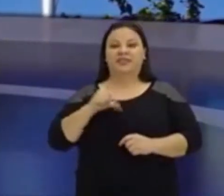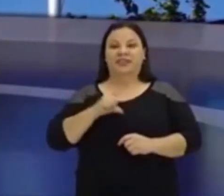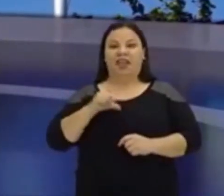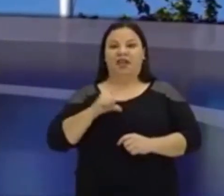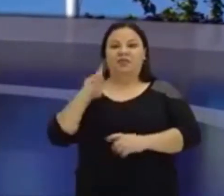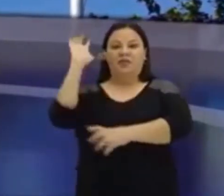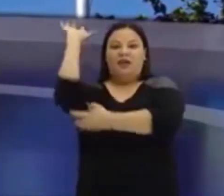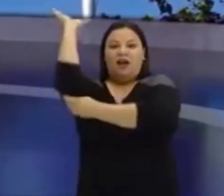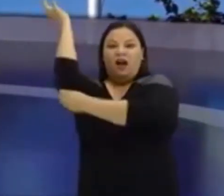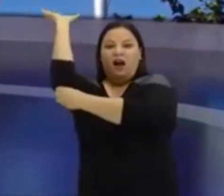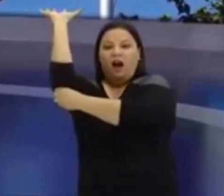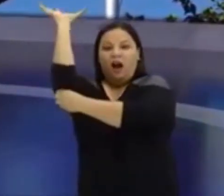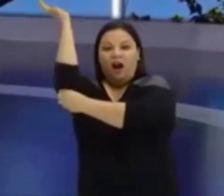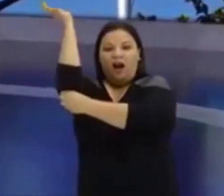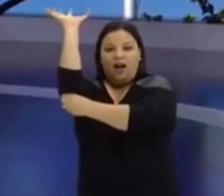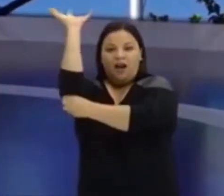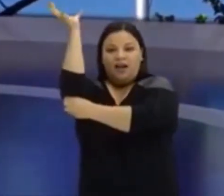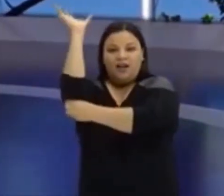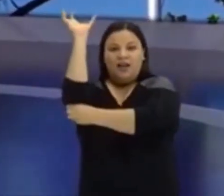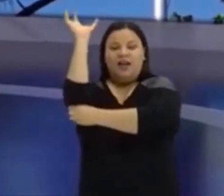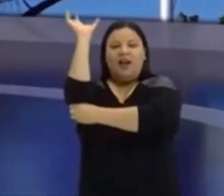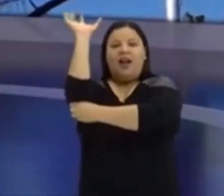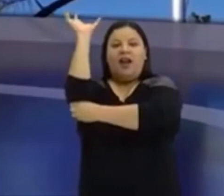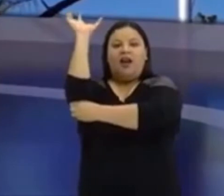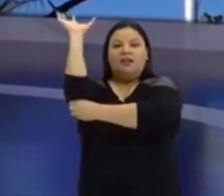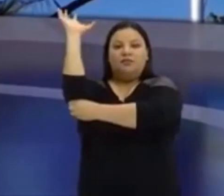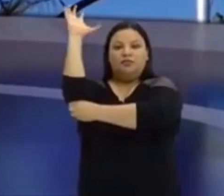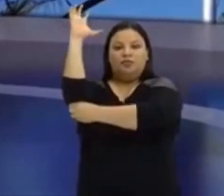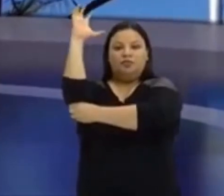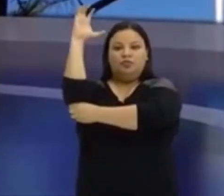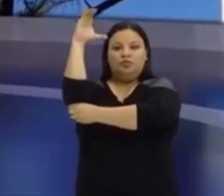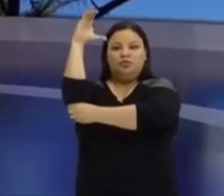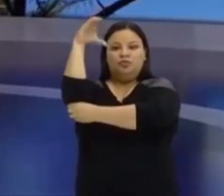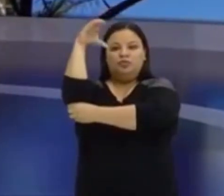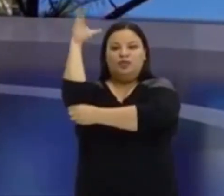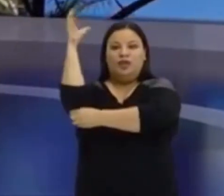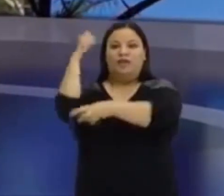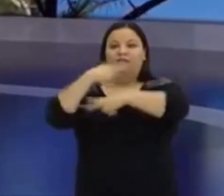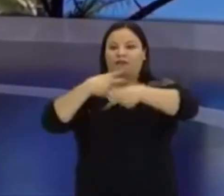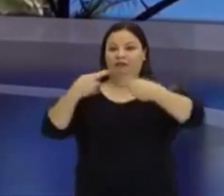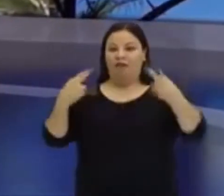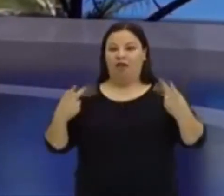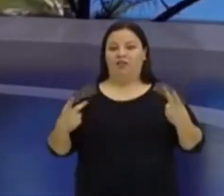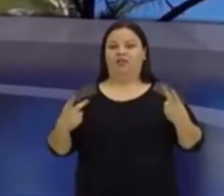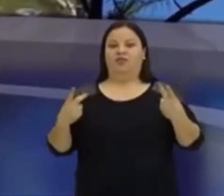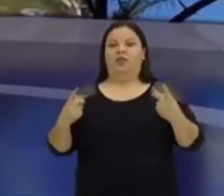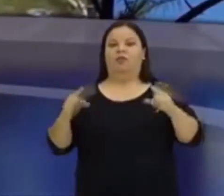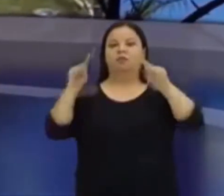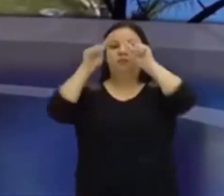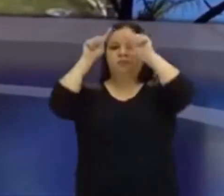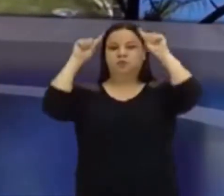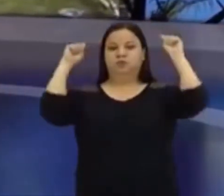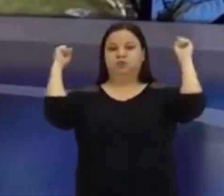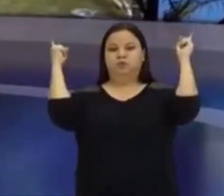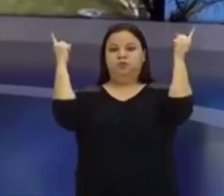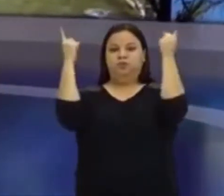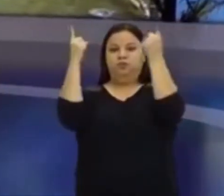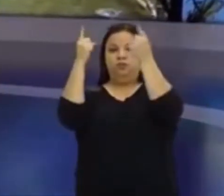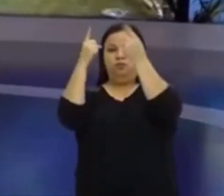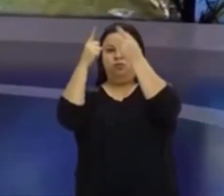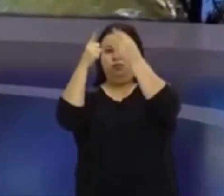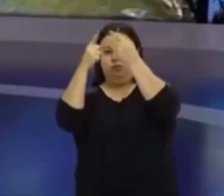parabólicas, não isso? Então, essa curvatura que eu tenho dentro da função, né? Que é justamente as